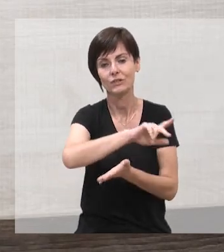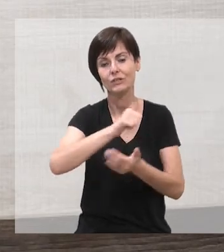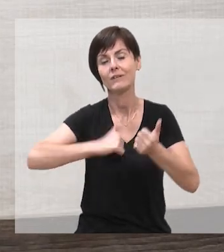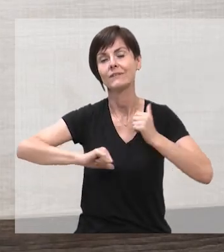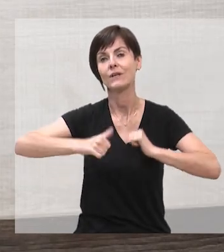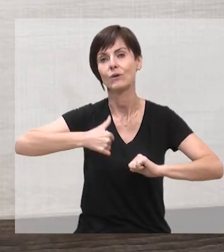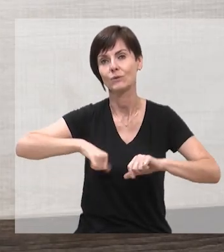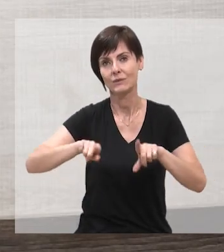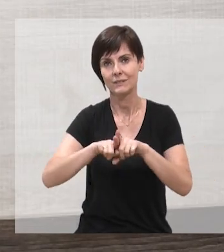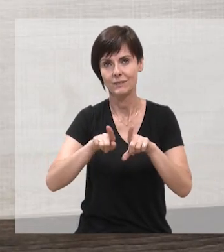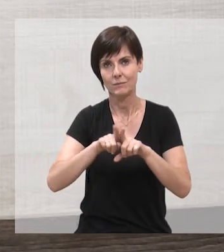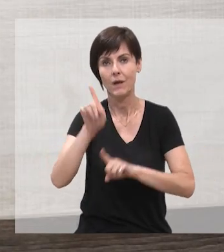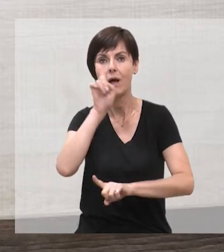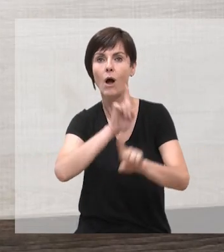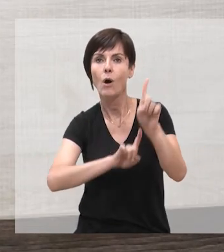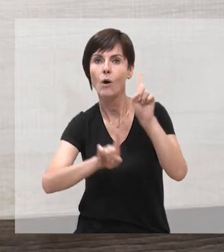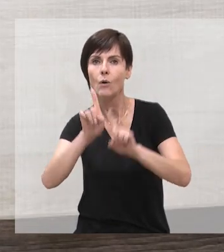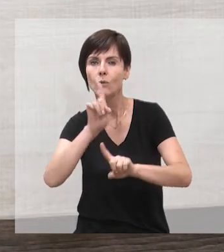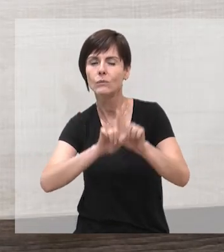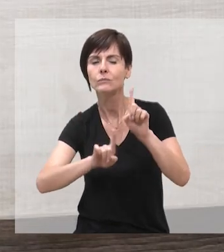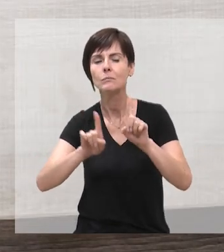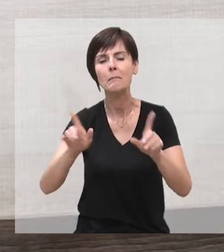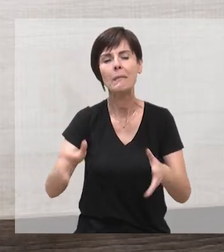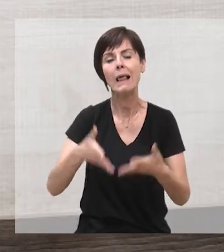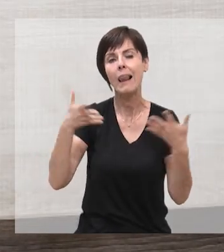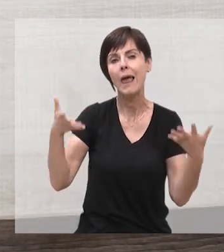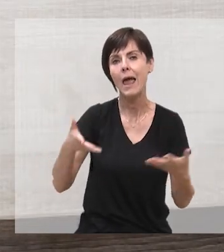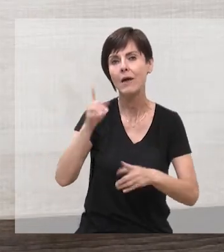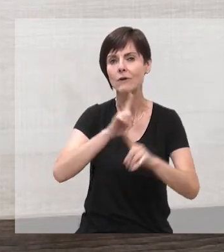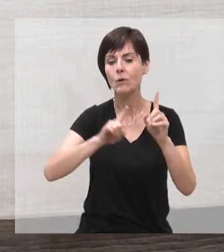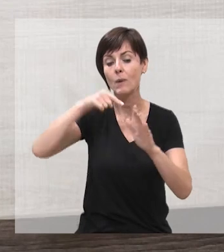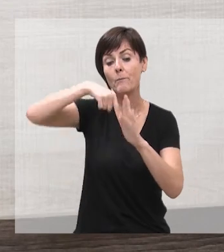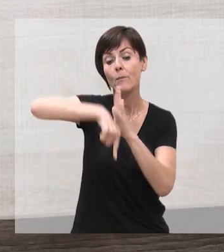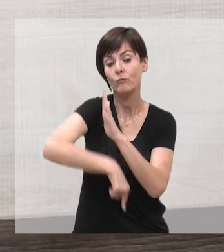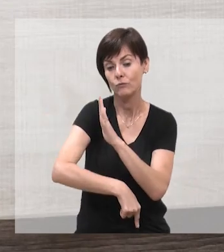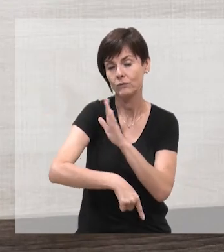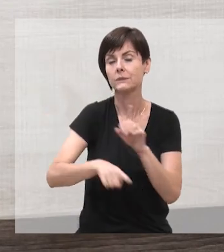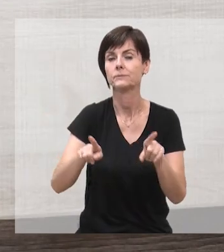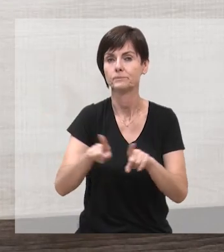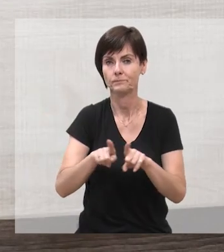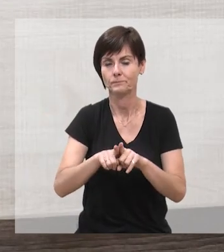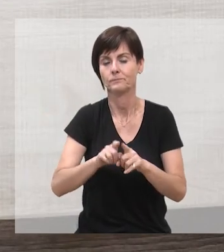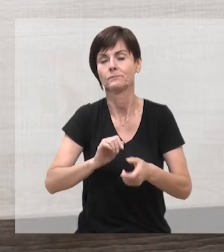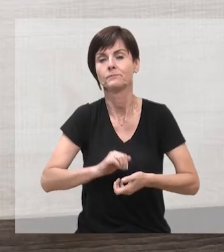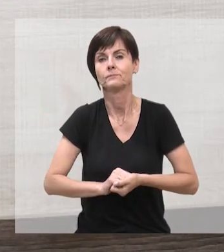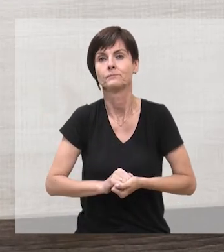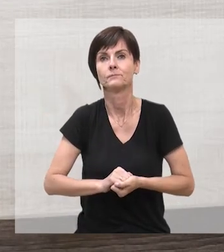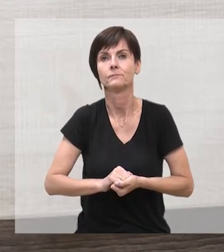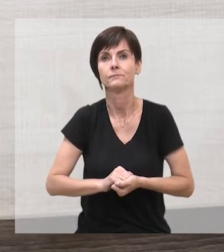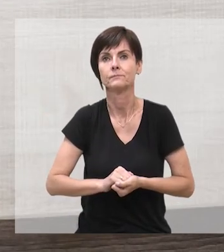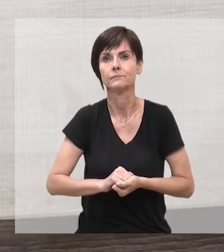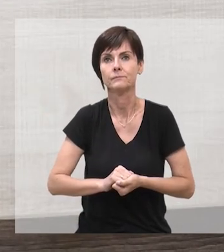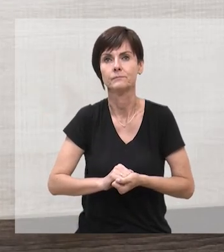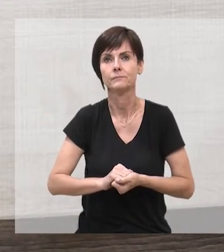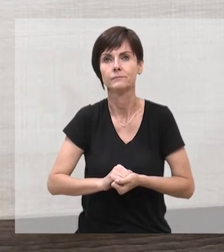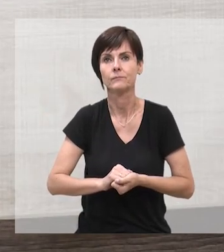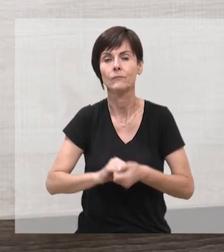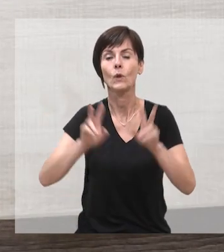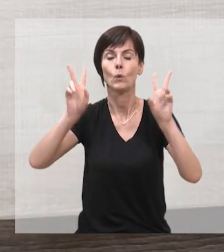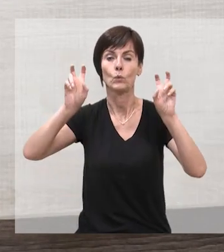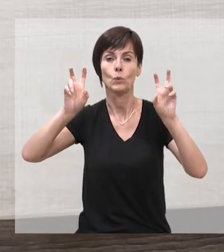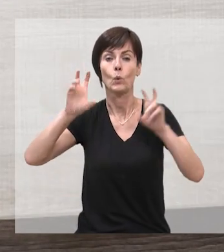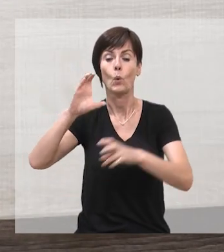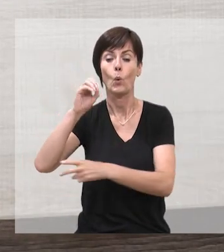diferentes participantes, alguns numa pegada mais leve, outros um pouco mais aprofundada. A